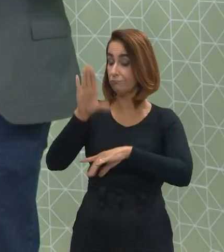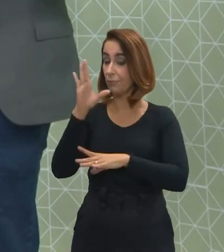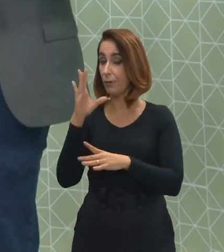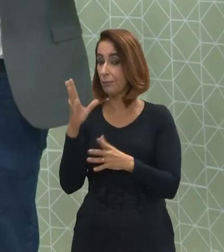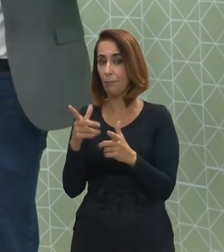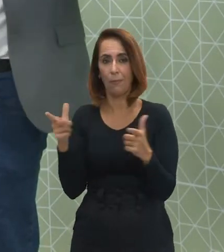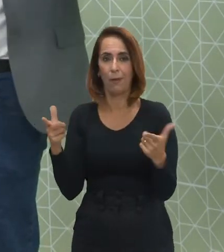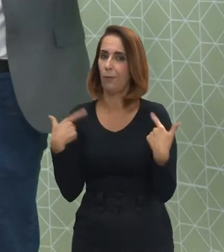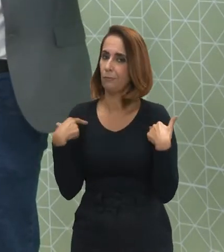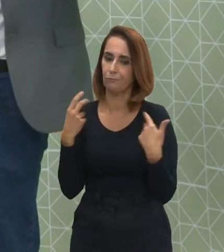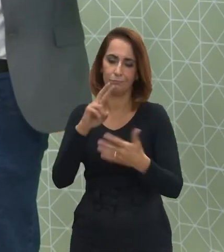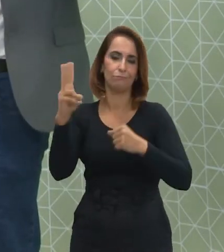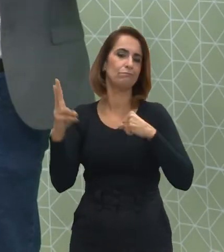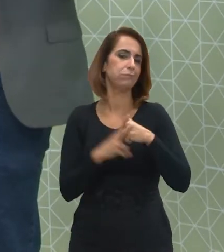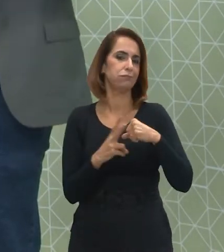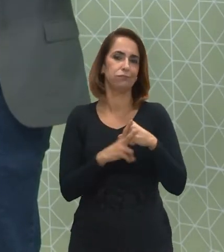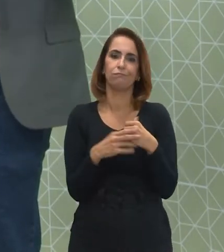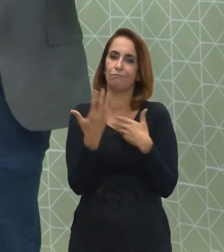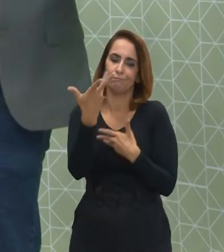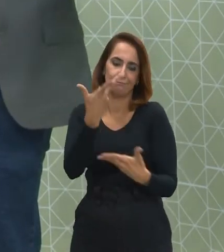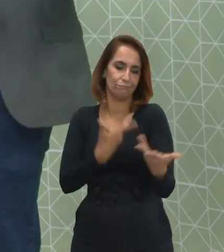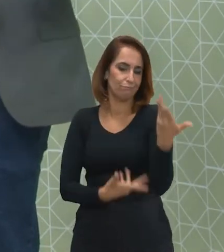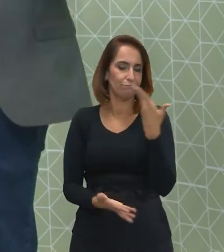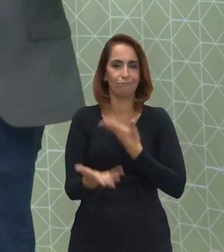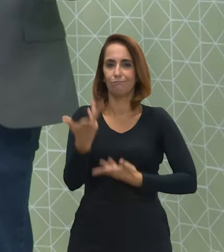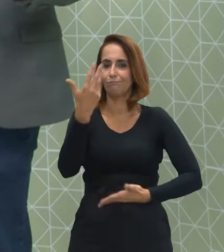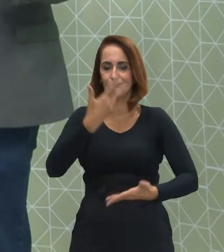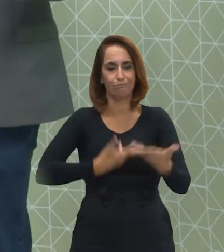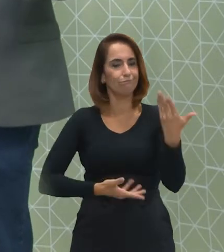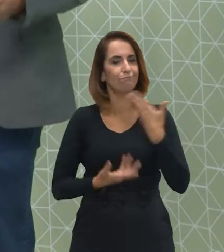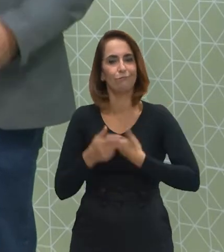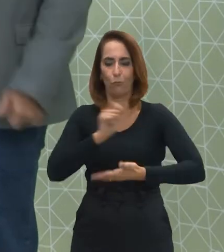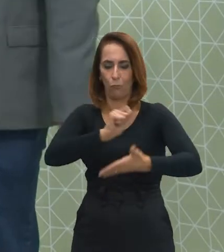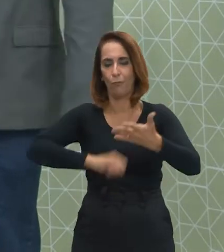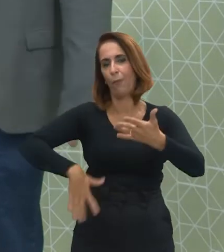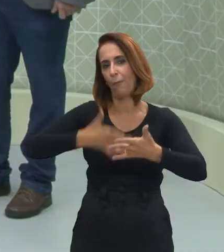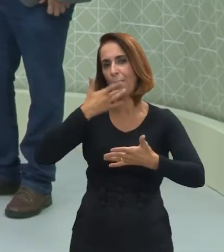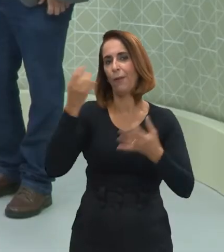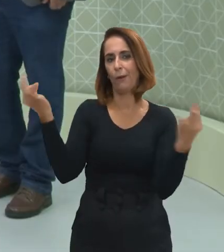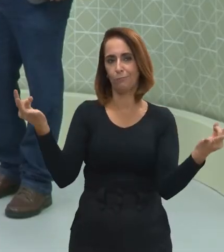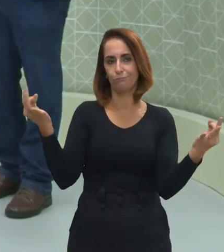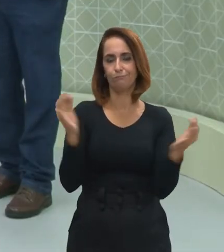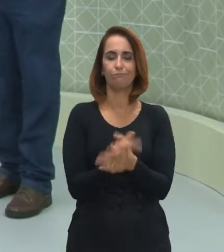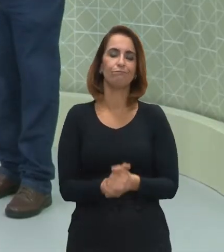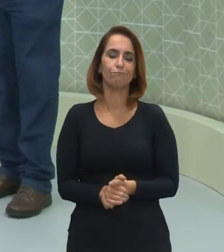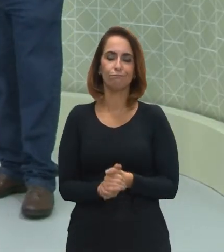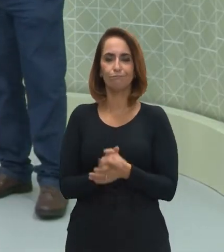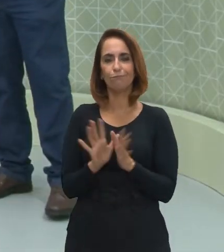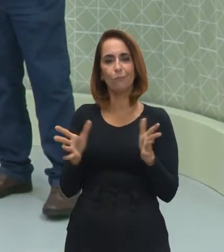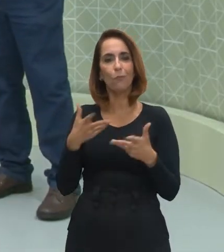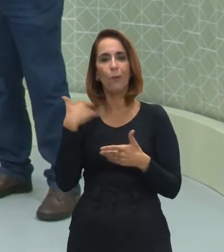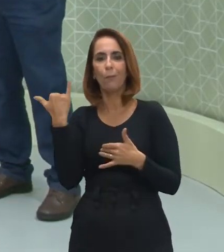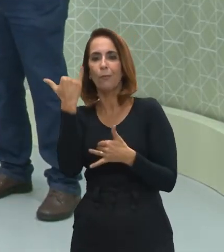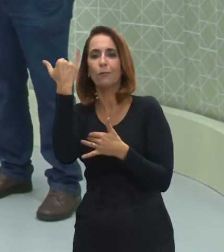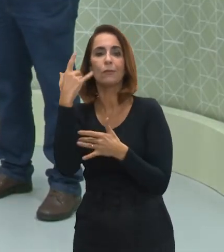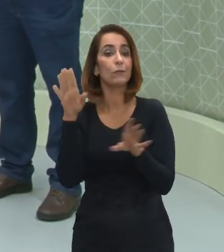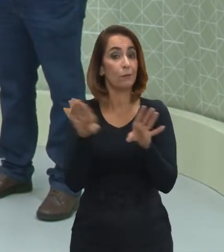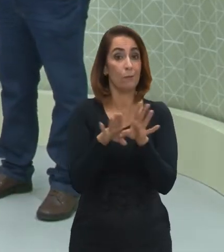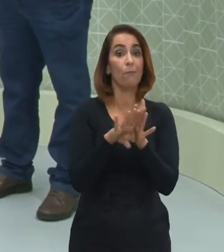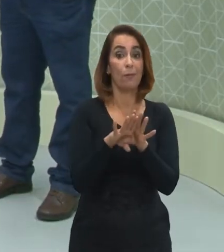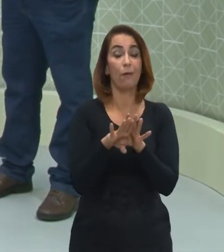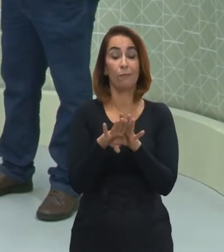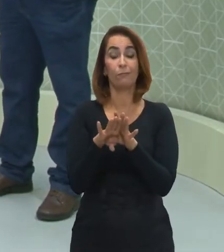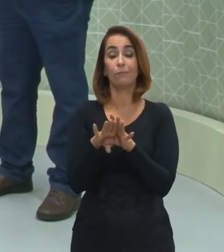maior será o seu vocabulário e, obviamente, a sua escrita vai melhorar. Muito bem. E aí, então, a importância também da